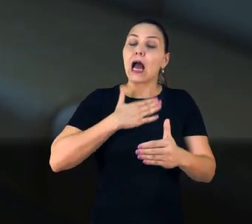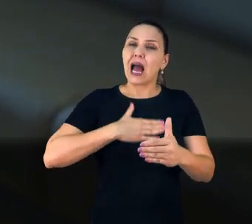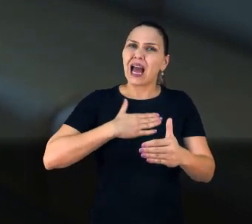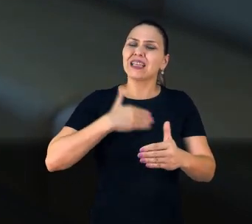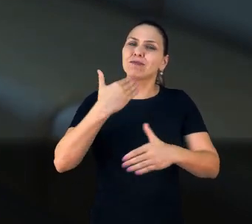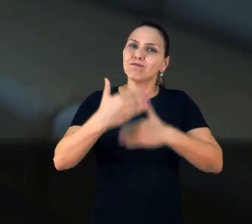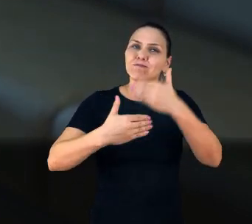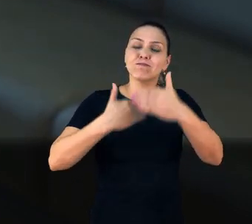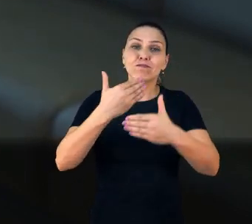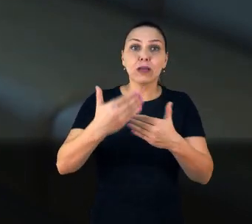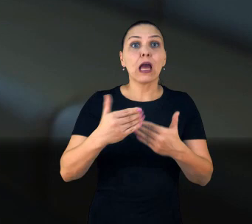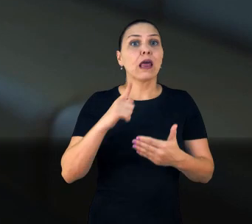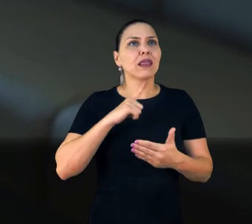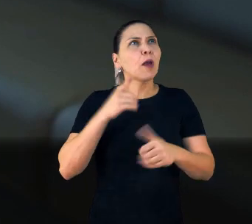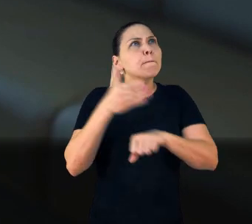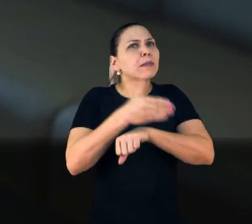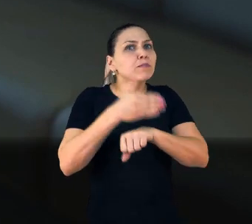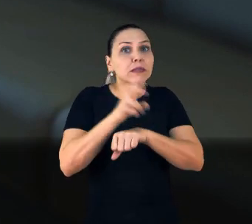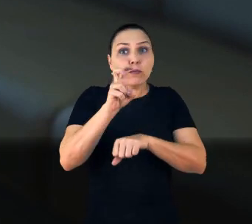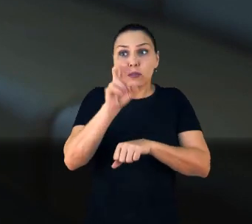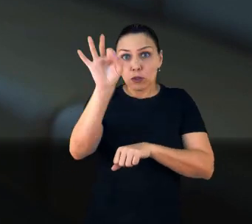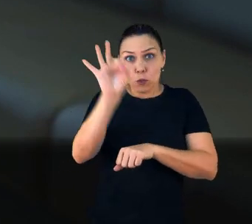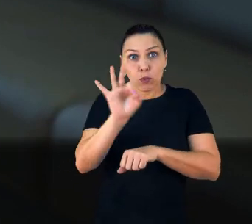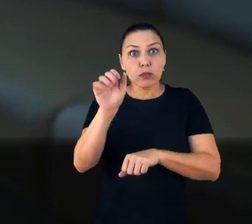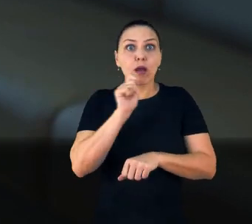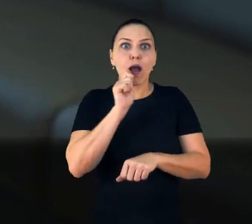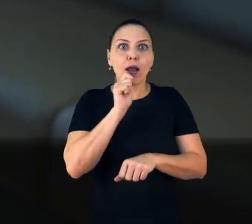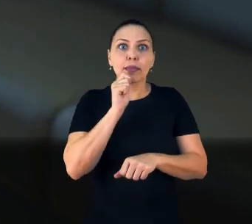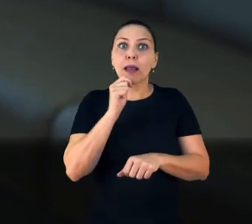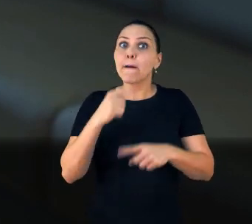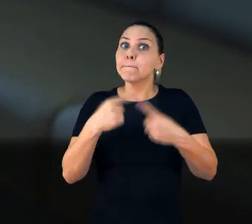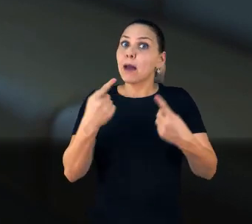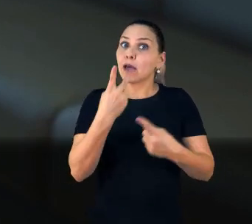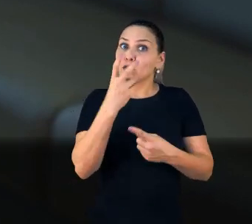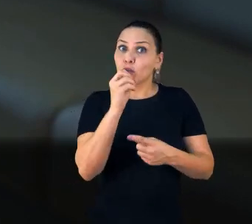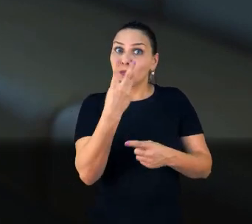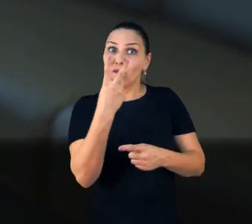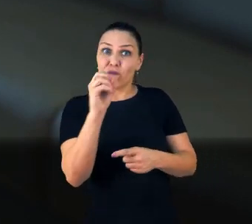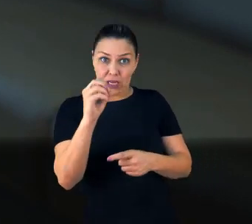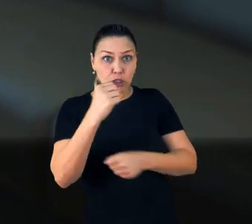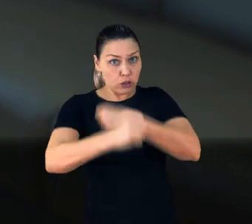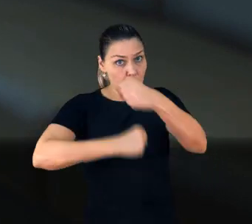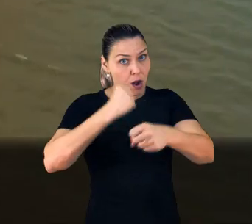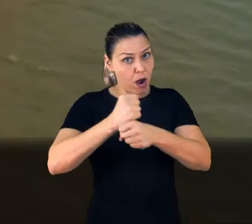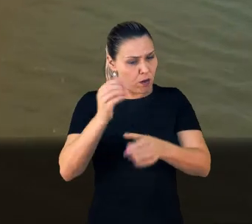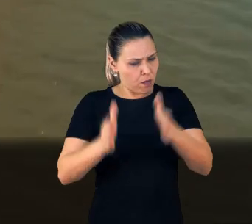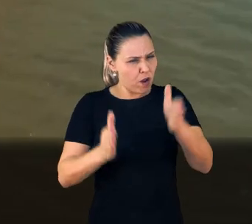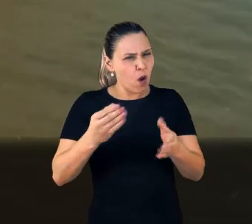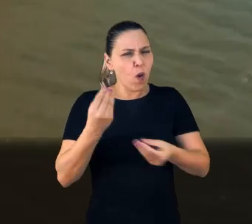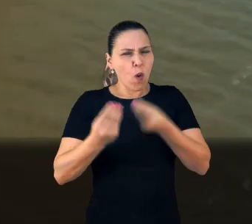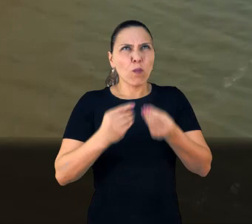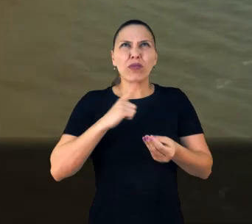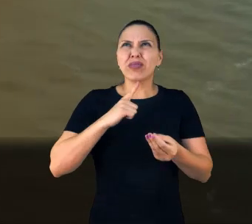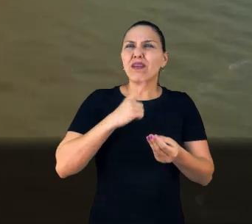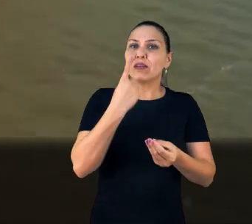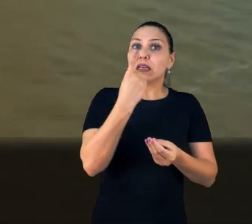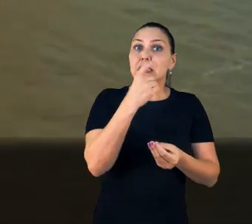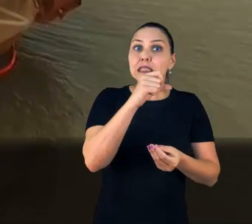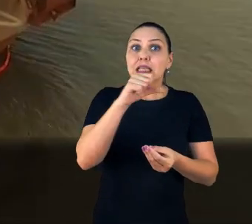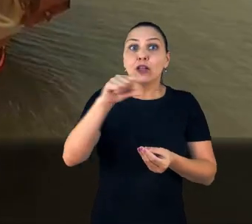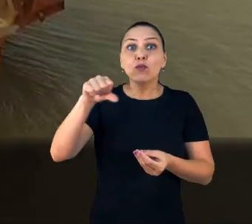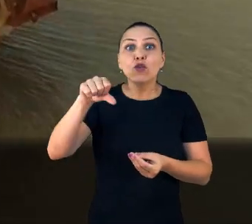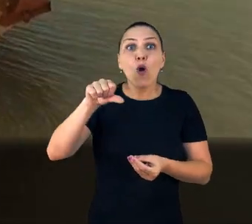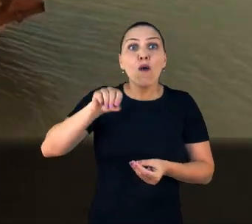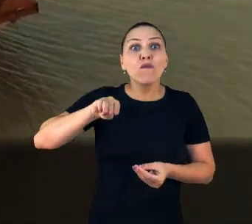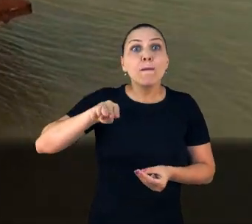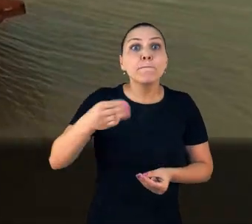participação na matriz ainda de 5%, mas em 2020, por exemplo, a gente teve em torno de 109 milhões